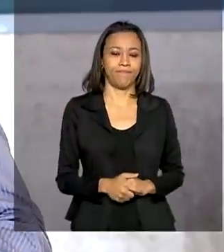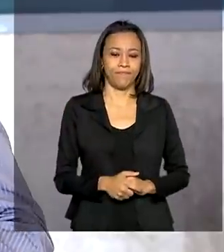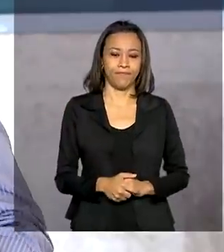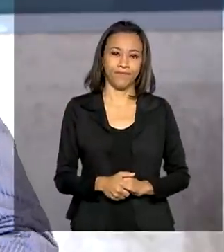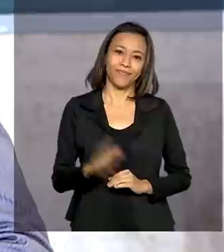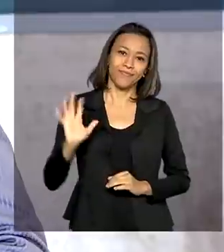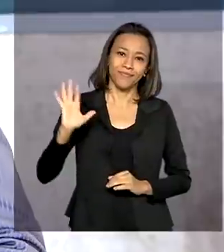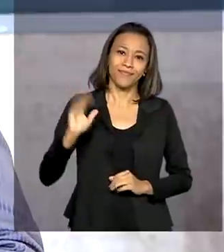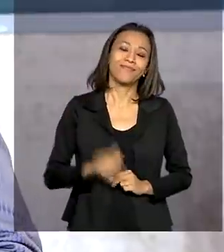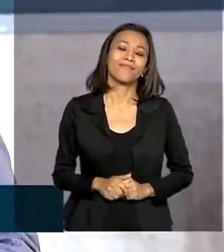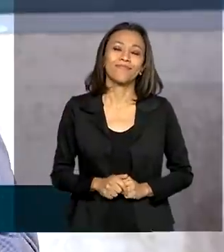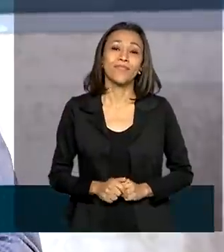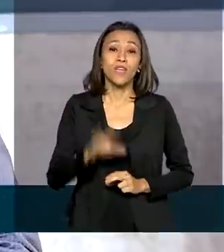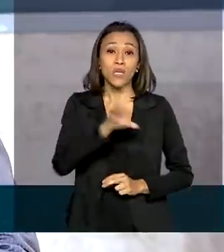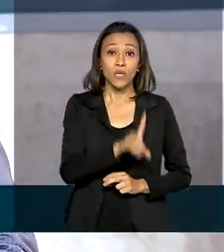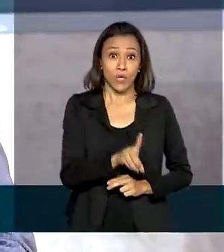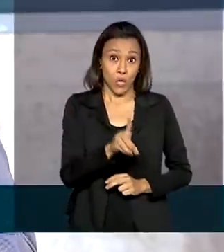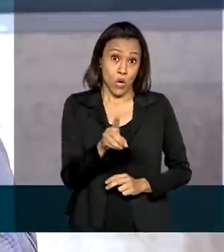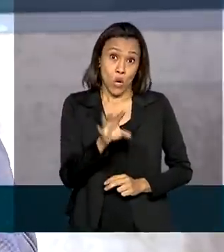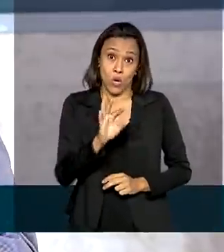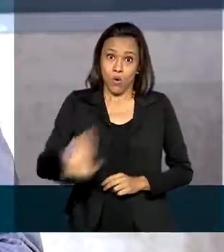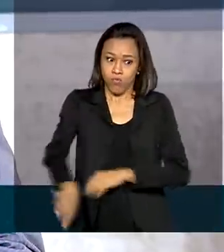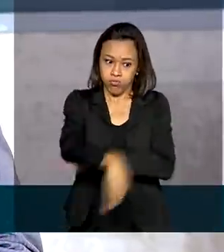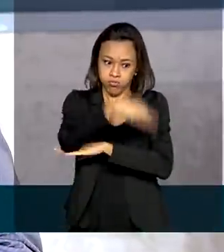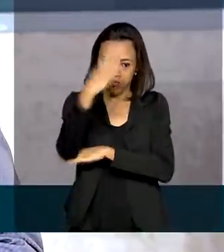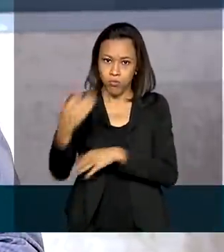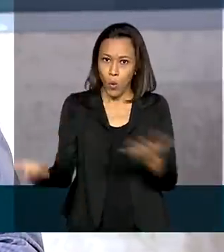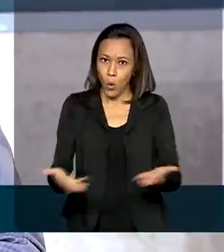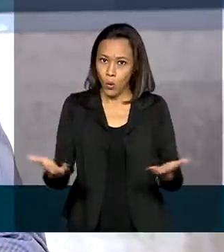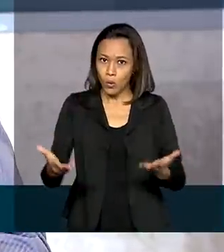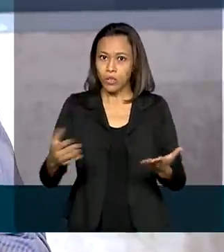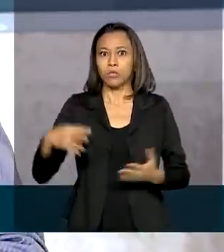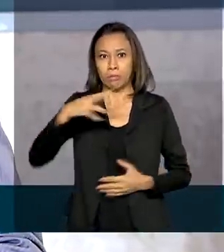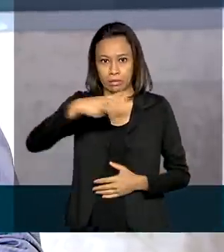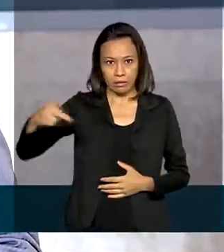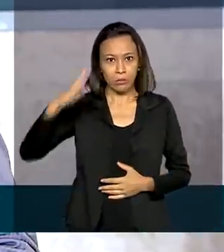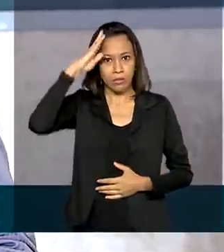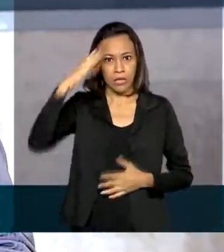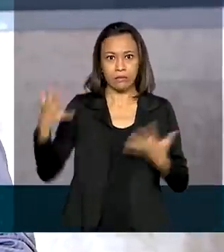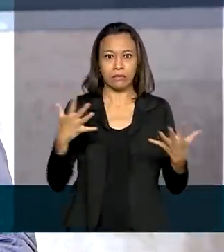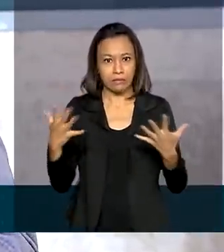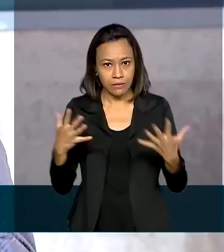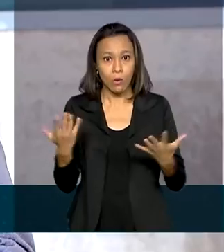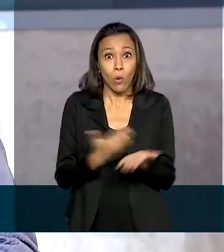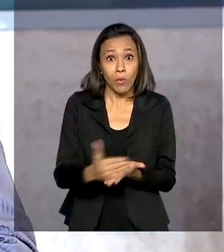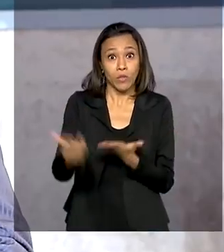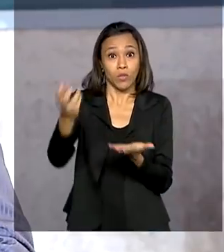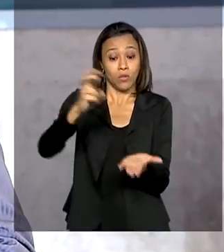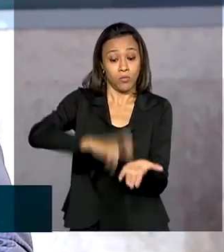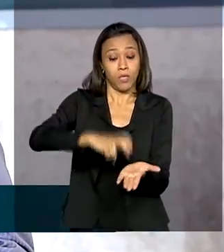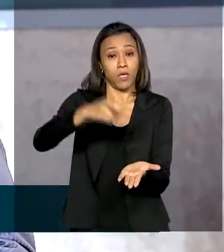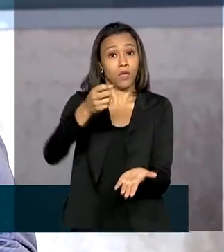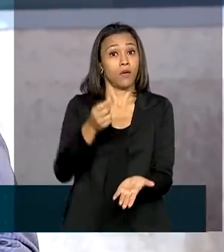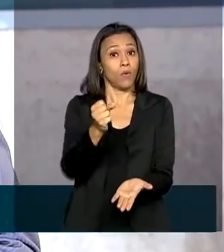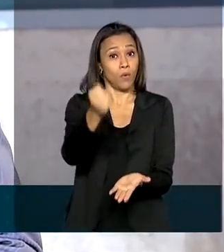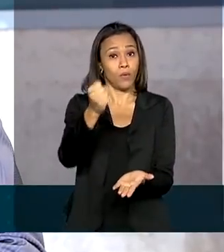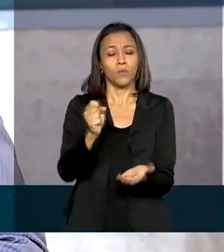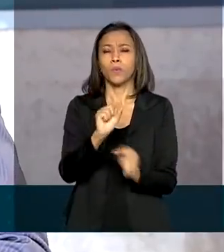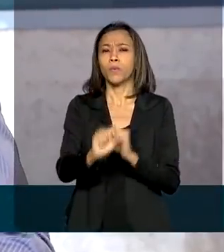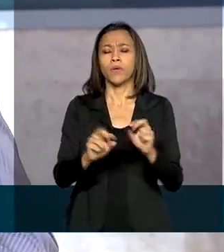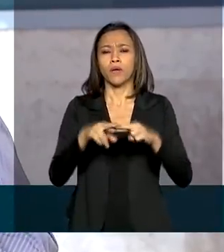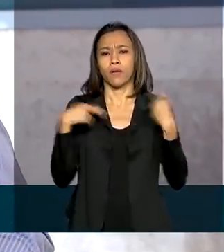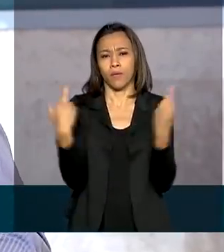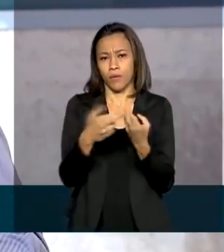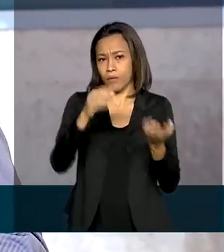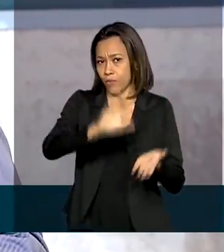Olá, o dia do presidente Jair Bolsonaro está movimentado hoje. Começou às 9 horas da manhã com a reunião do Conselho de Governo.